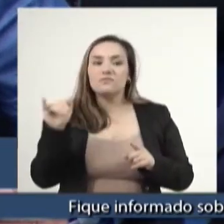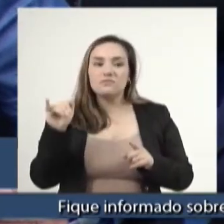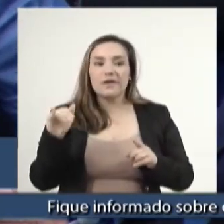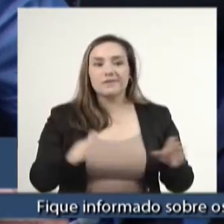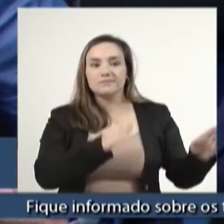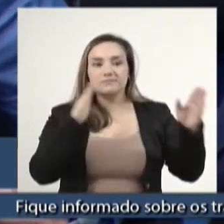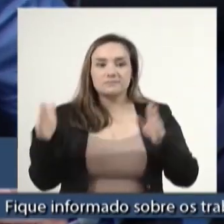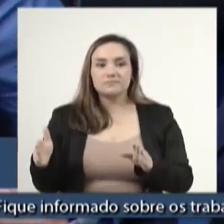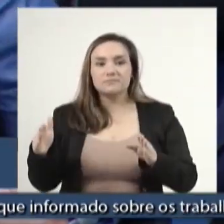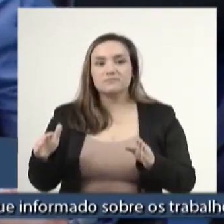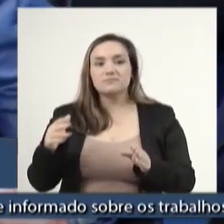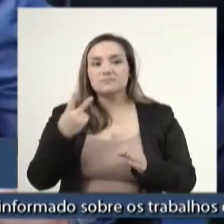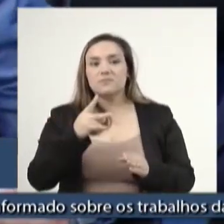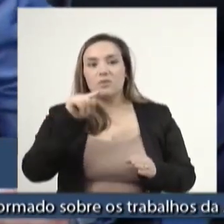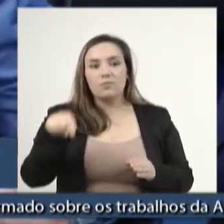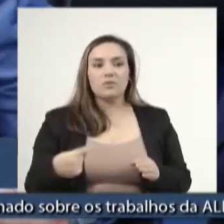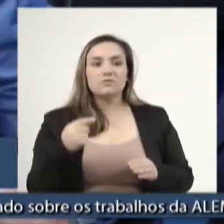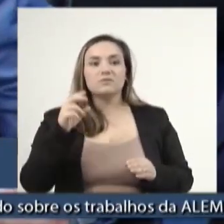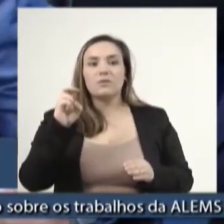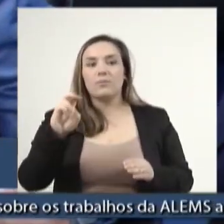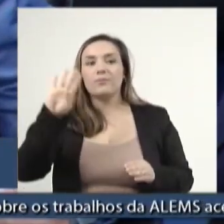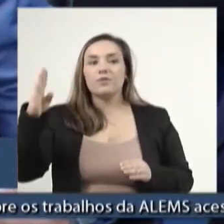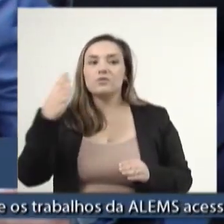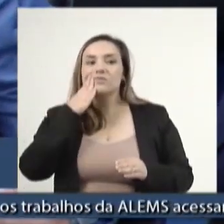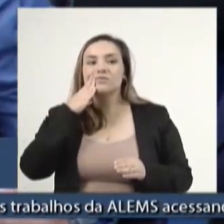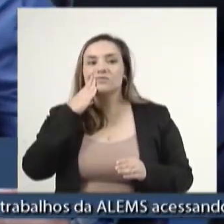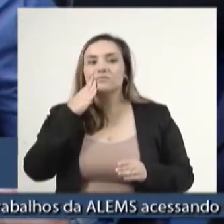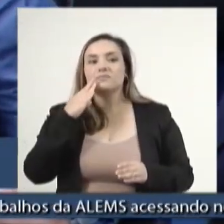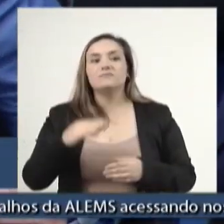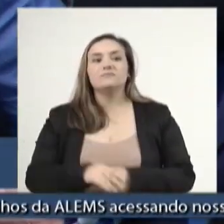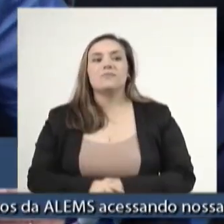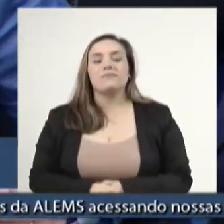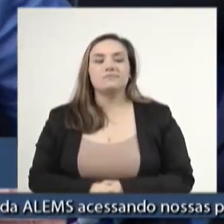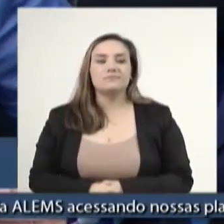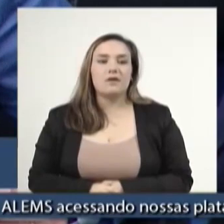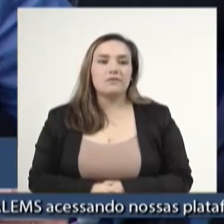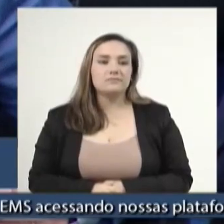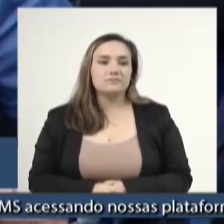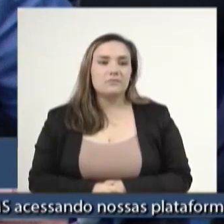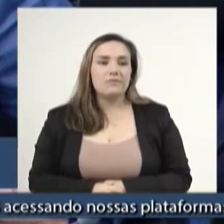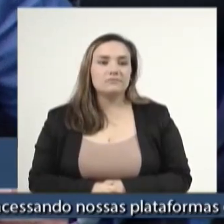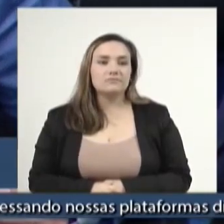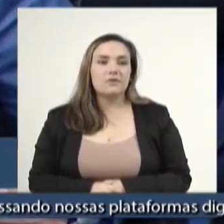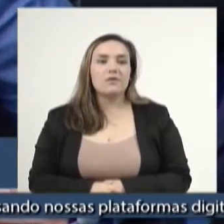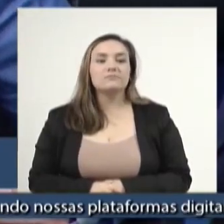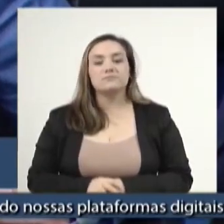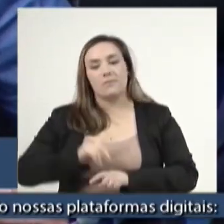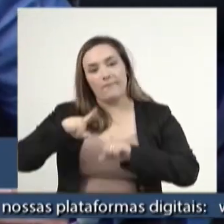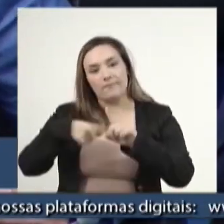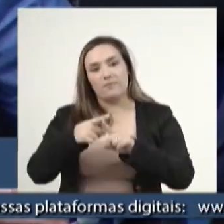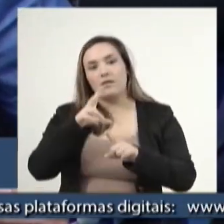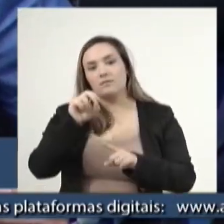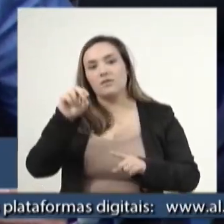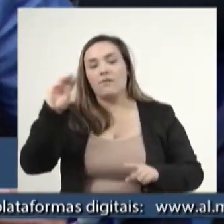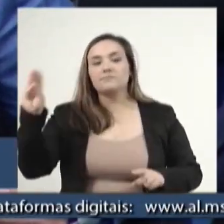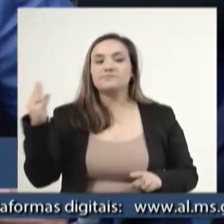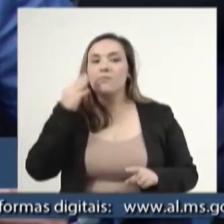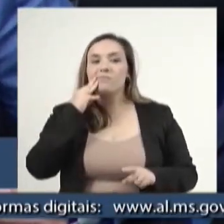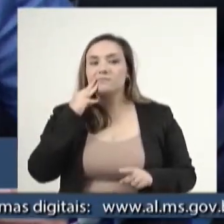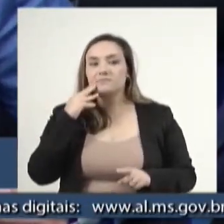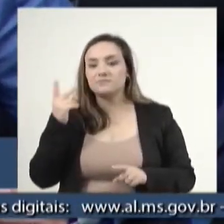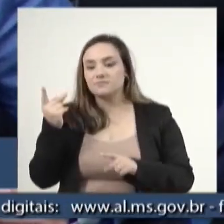a segunda etapa, que vai para 2,5 bilhões e mais 500 milhões com maior